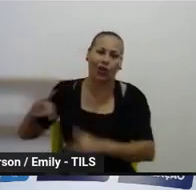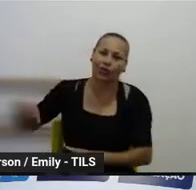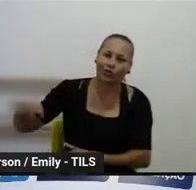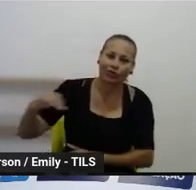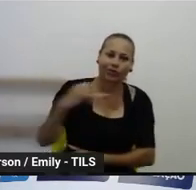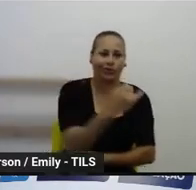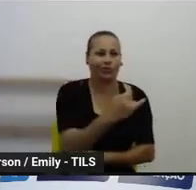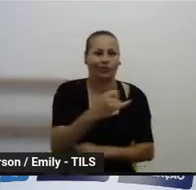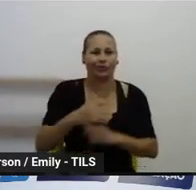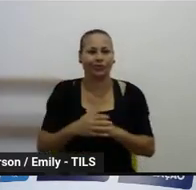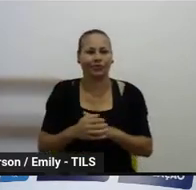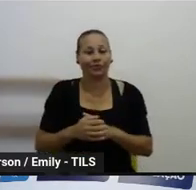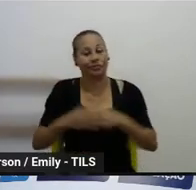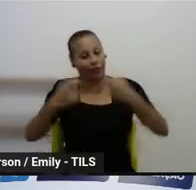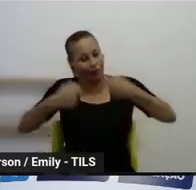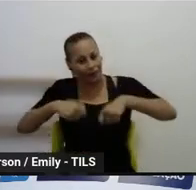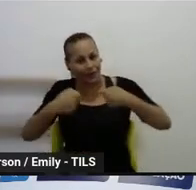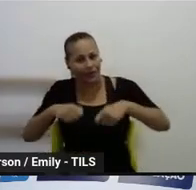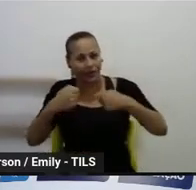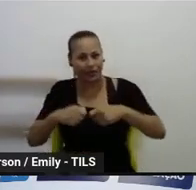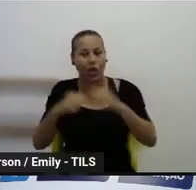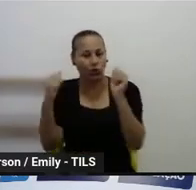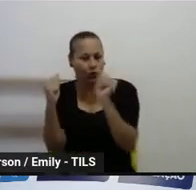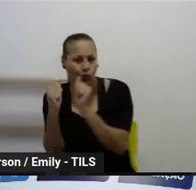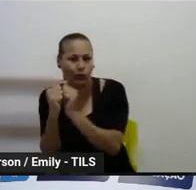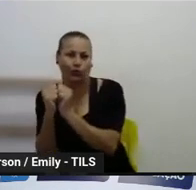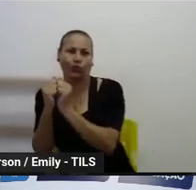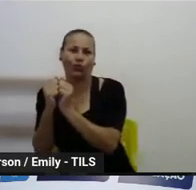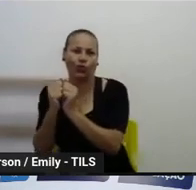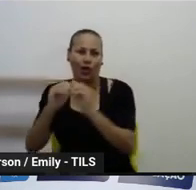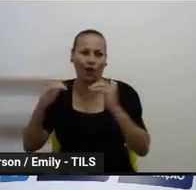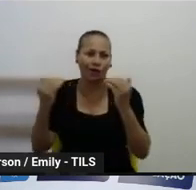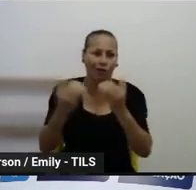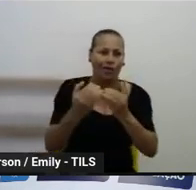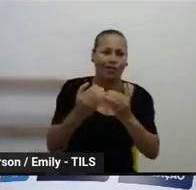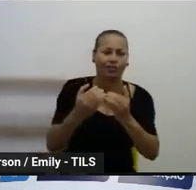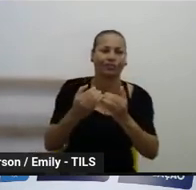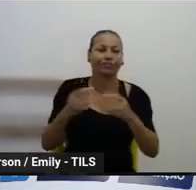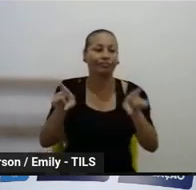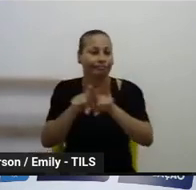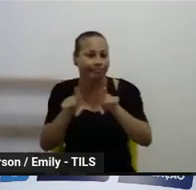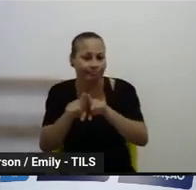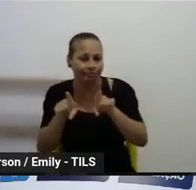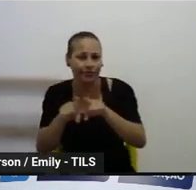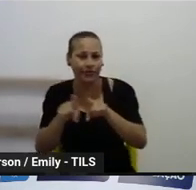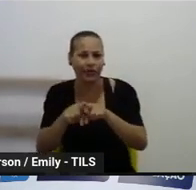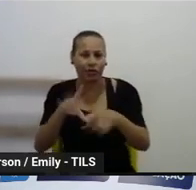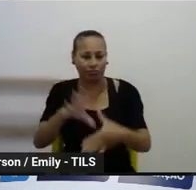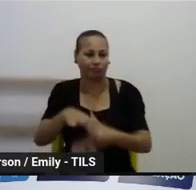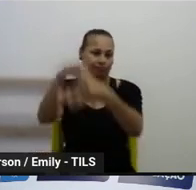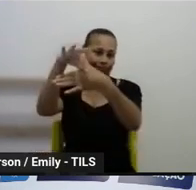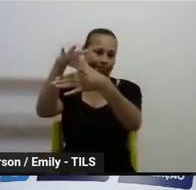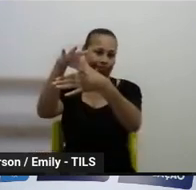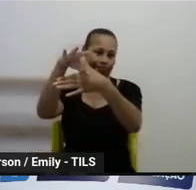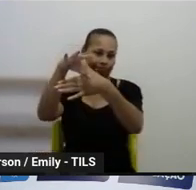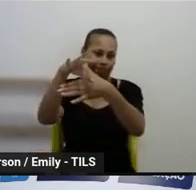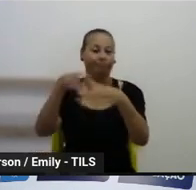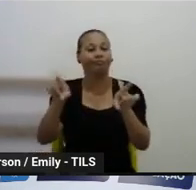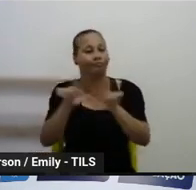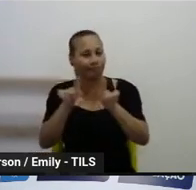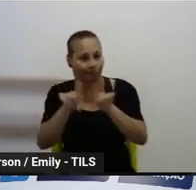precisam, eles precisam participar dessa formação, que podem ser tanto presencial quanto